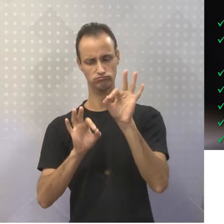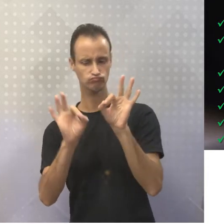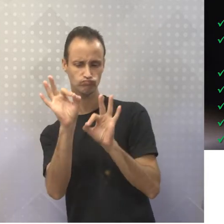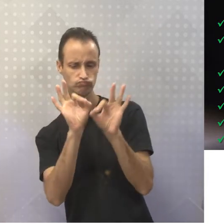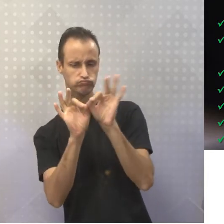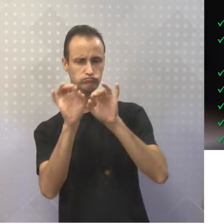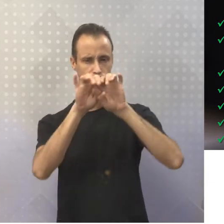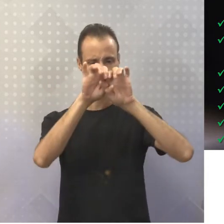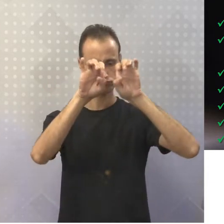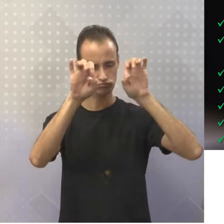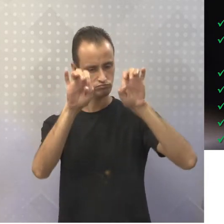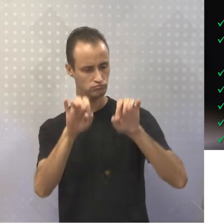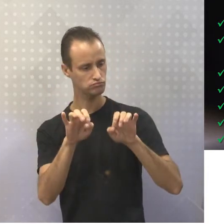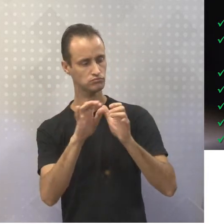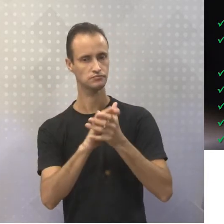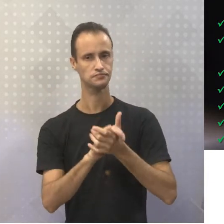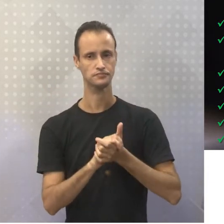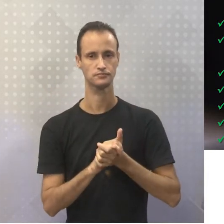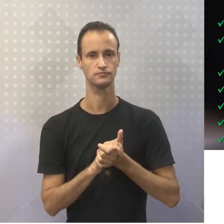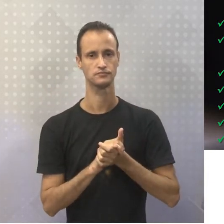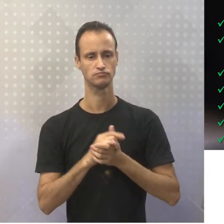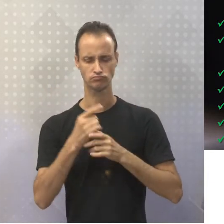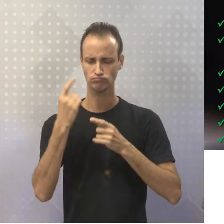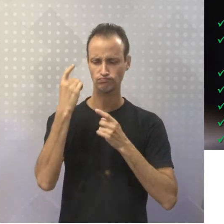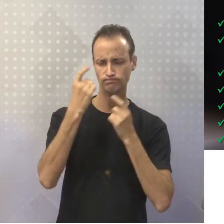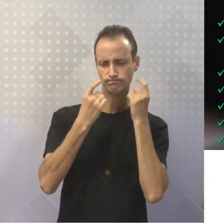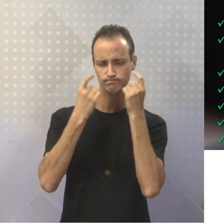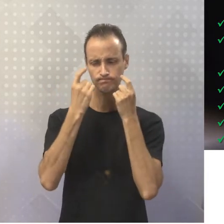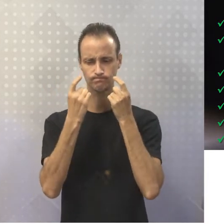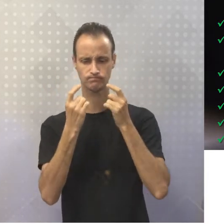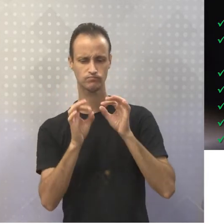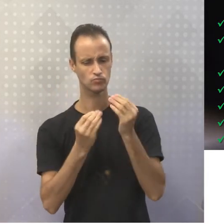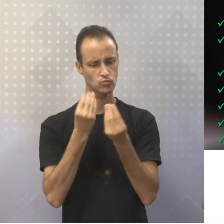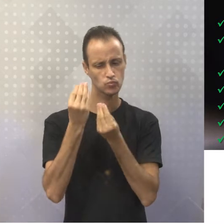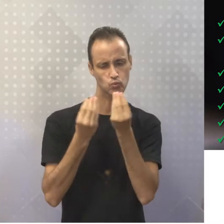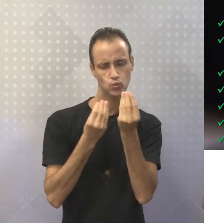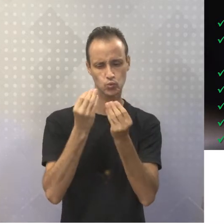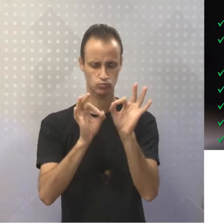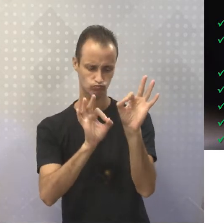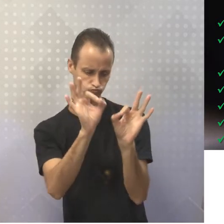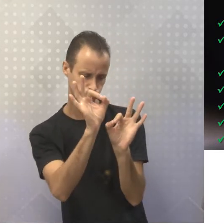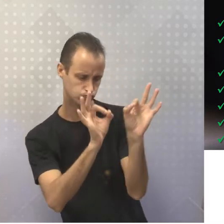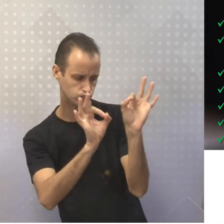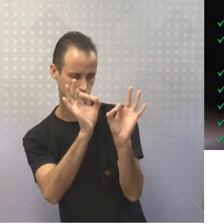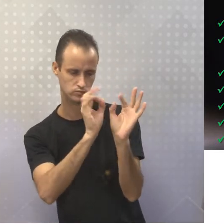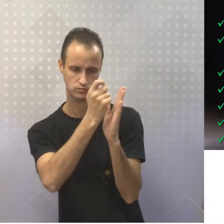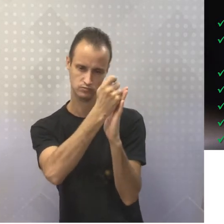Algumas, essas preocupações de estilo, eu estou me referindo à questão da construção aí de